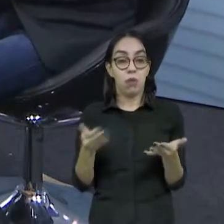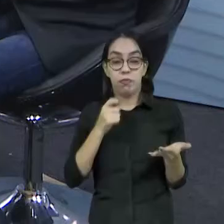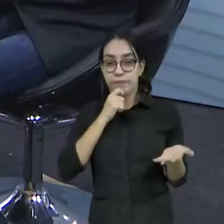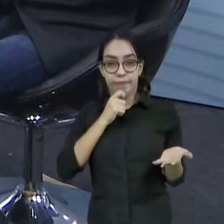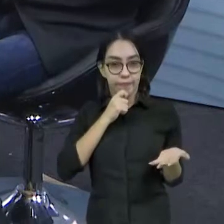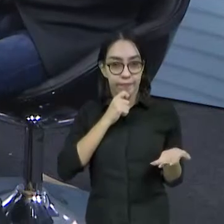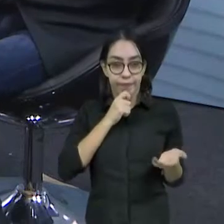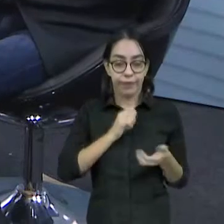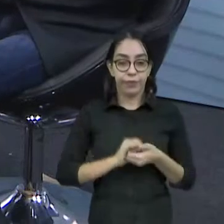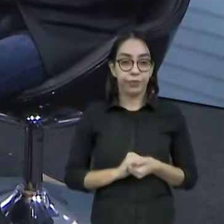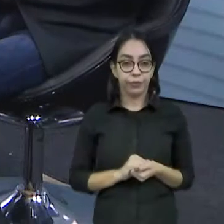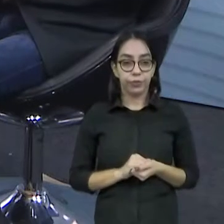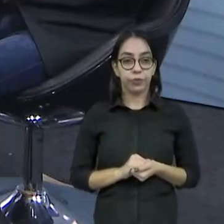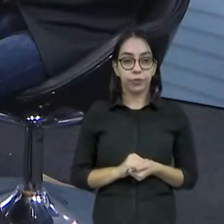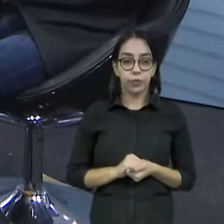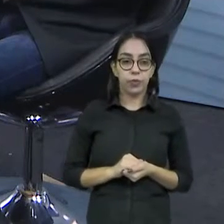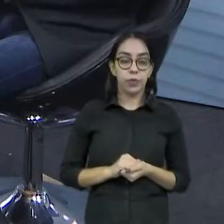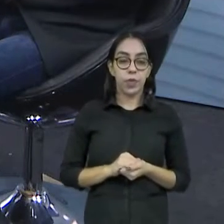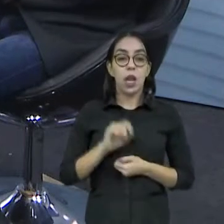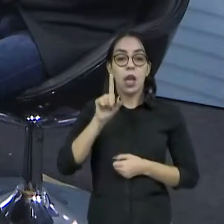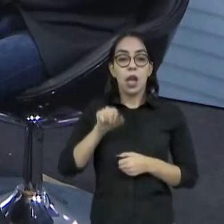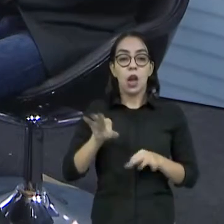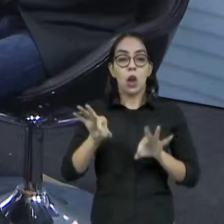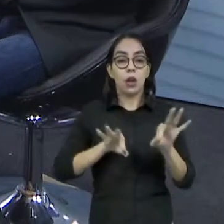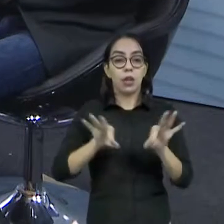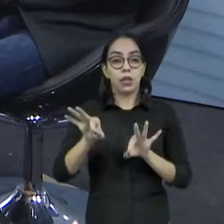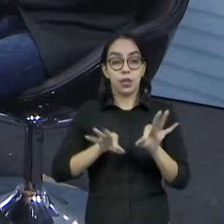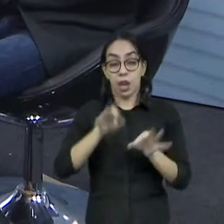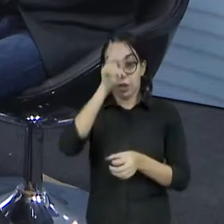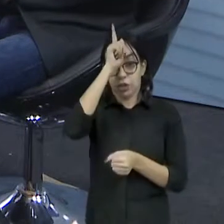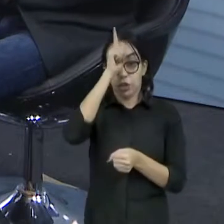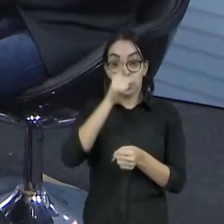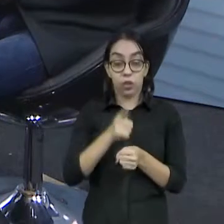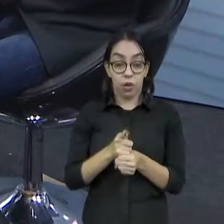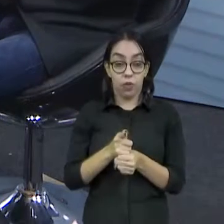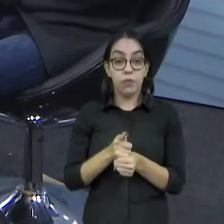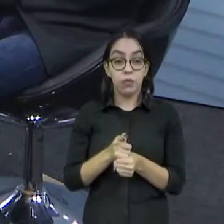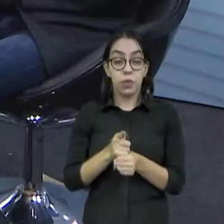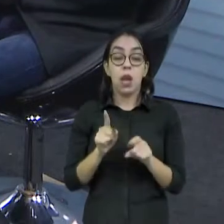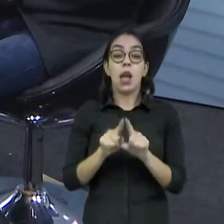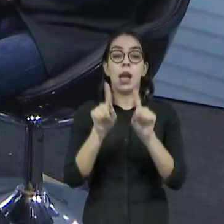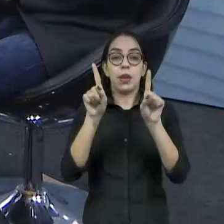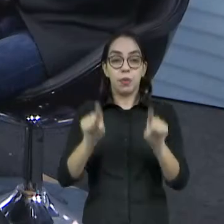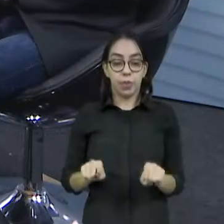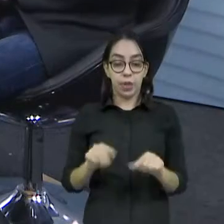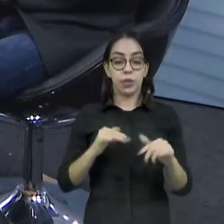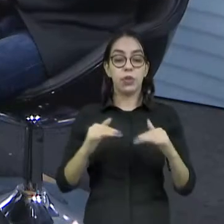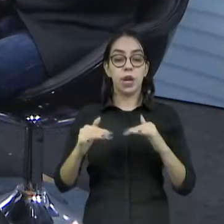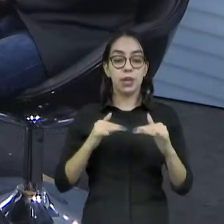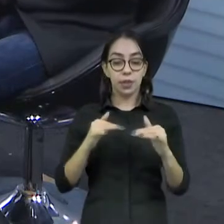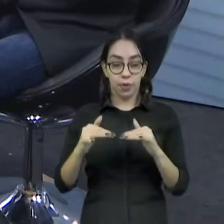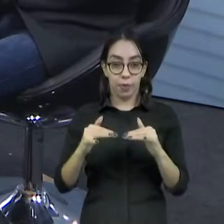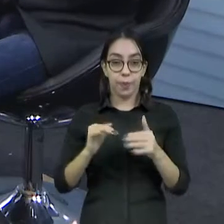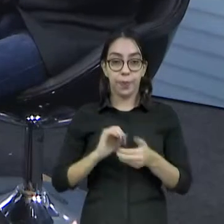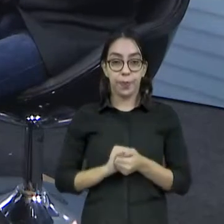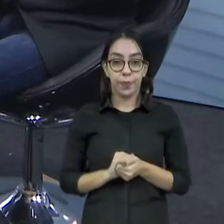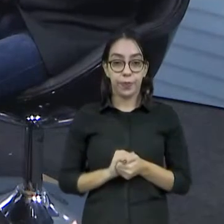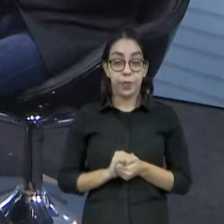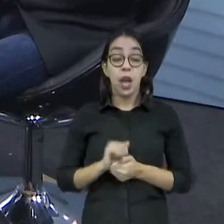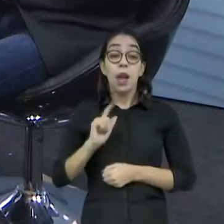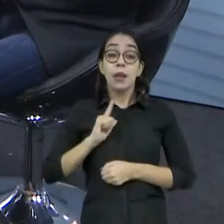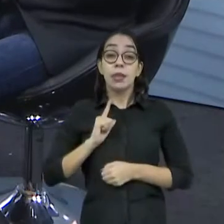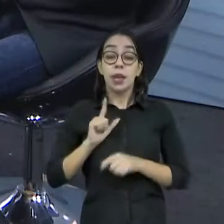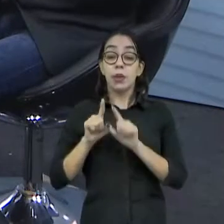no processo de unir o núcleo gestor e de começar a discutir e criar o plano de ação para Fortaleza. Existe um plano de ação base